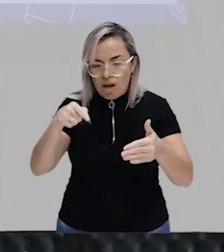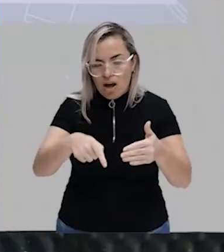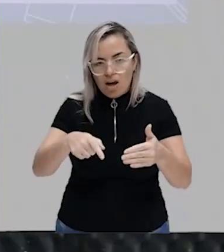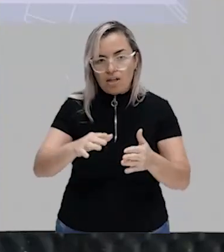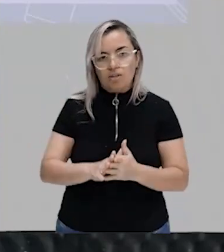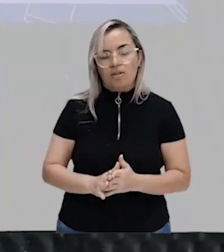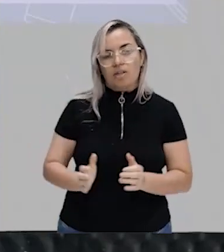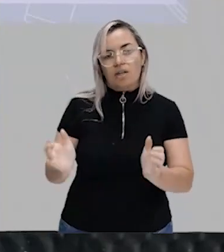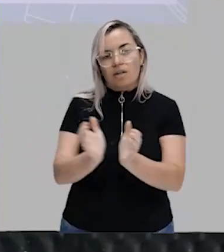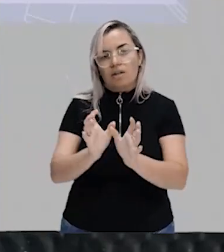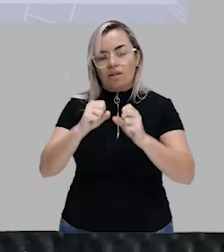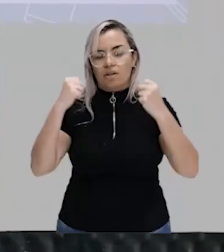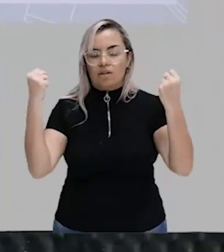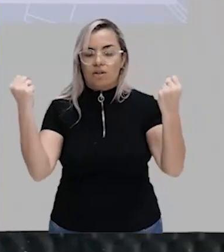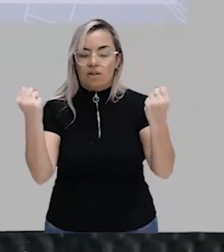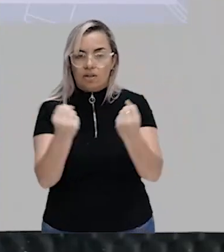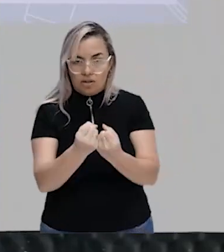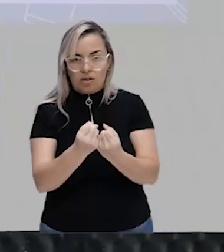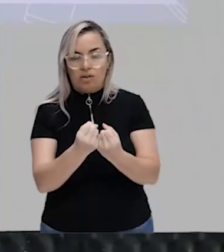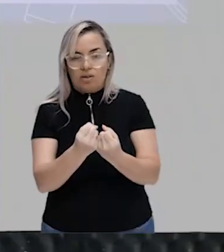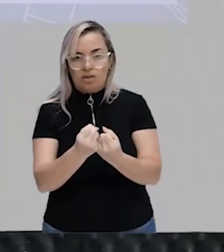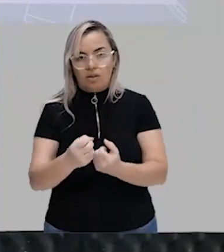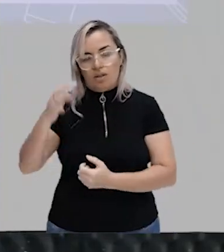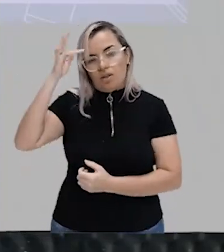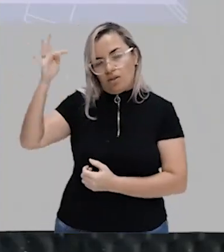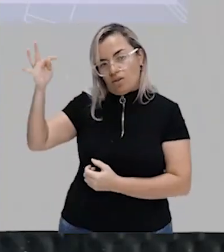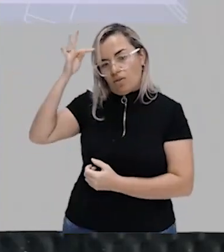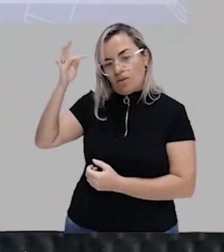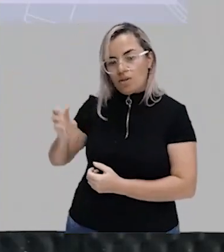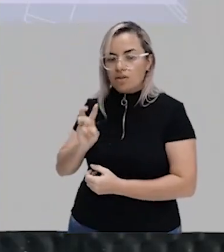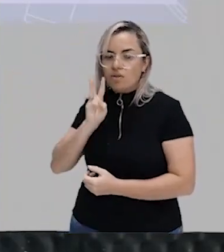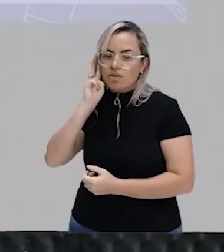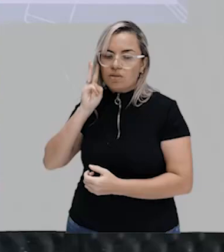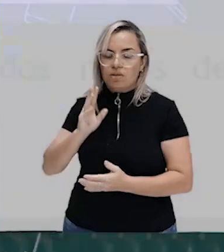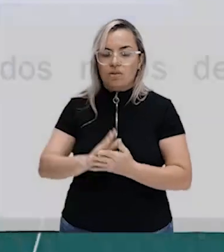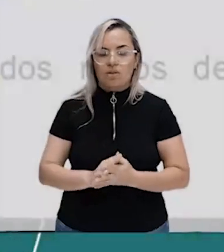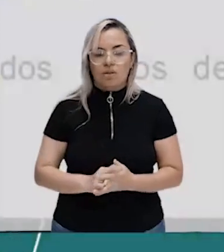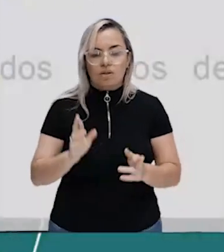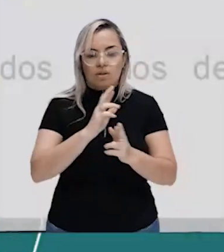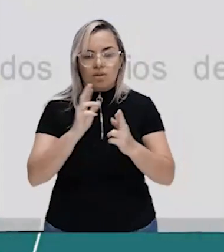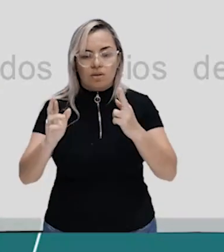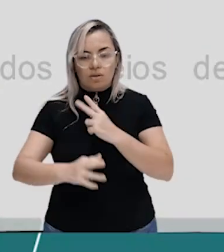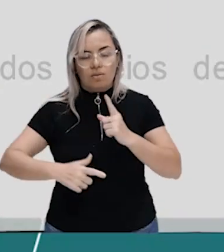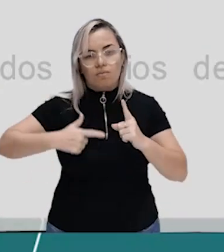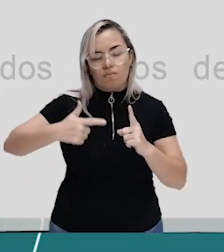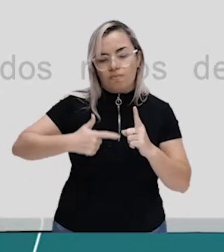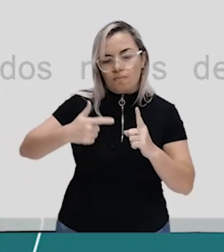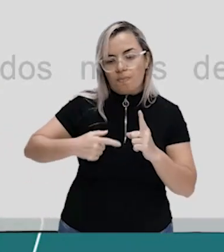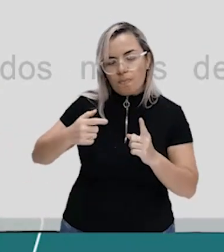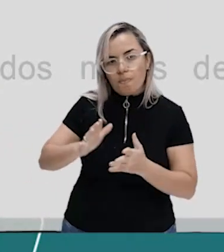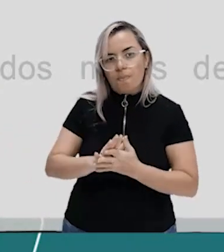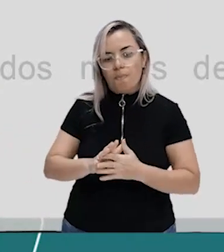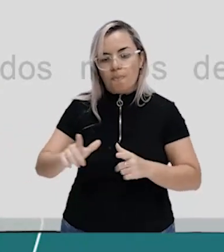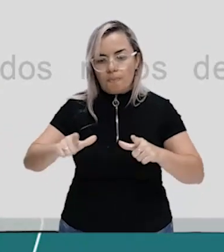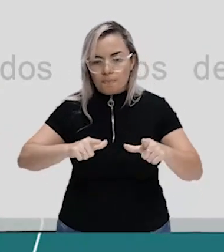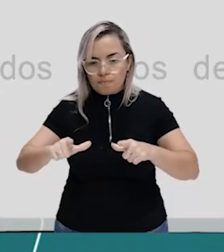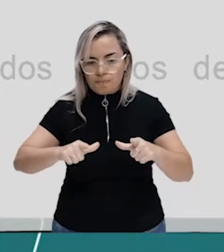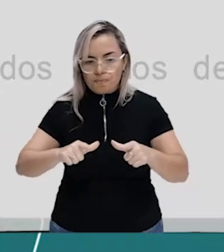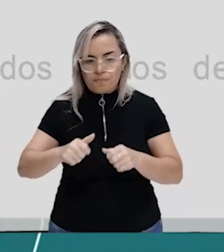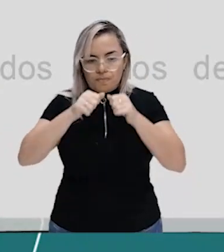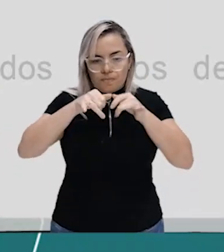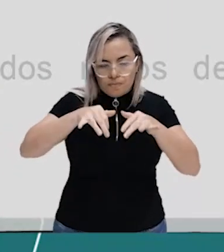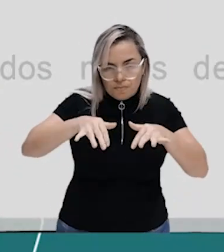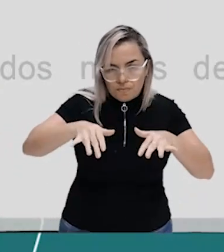de acordo com a teoria de Marx. Ok? As relações de produção regulam tanto a